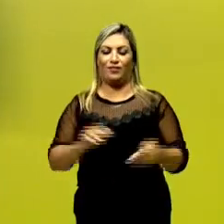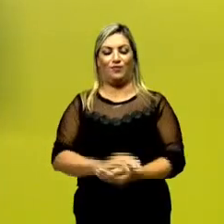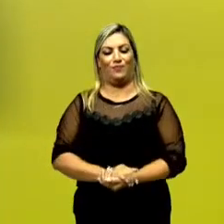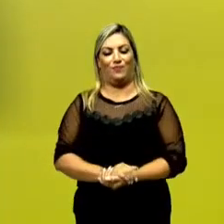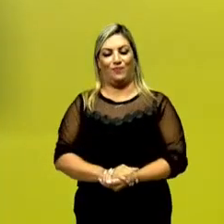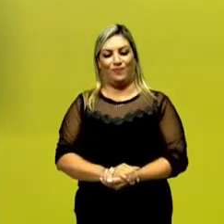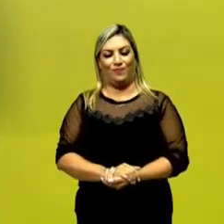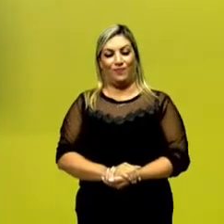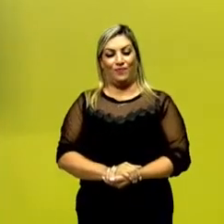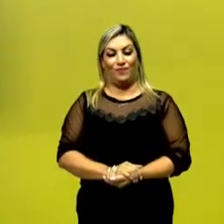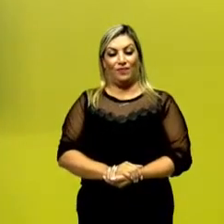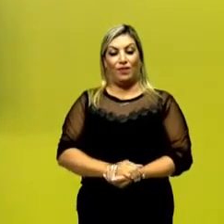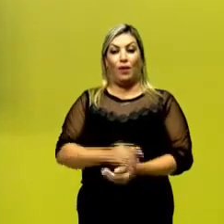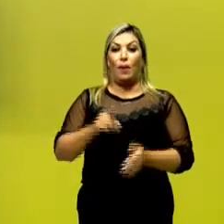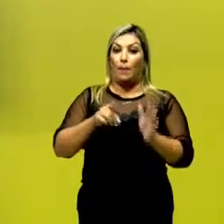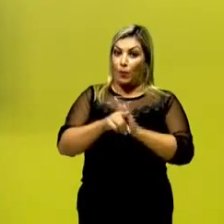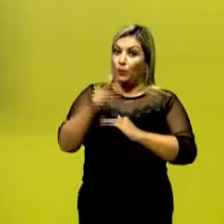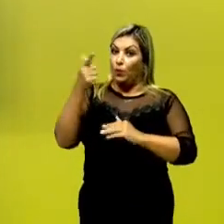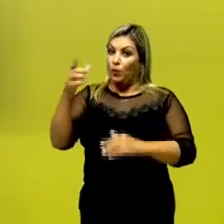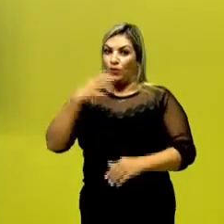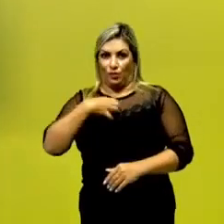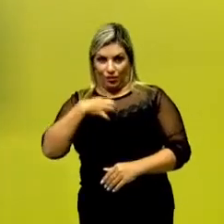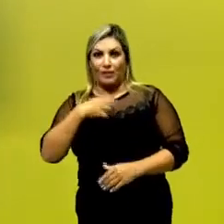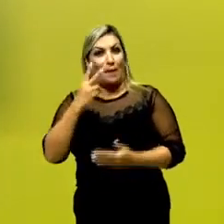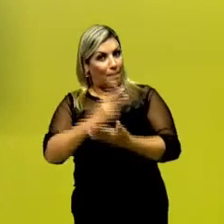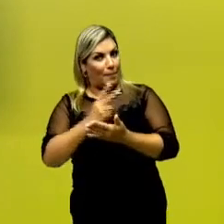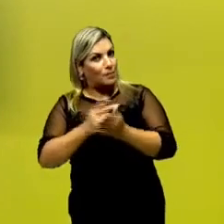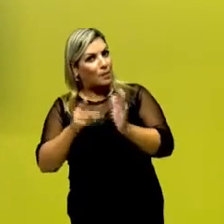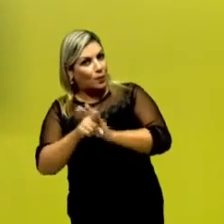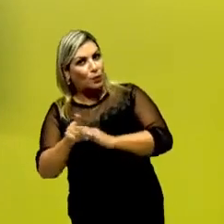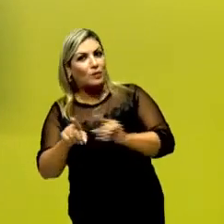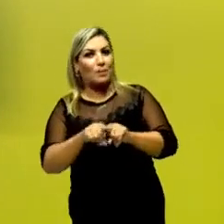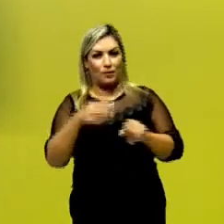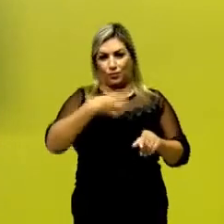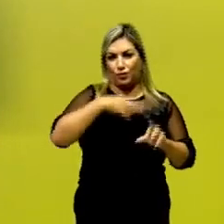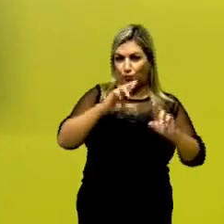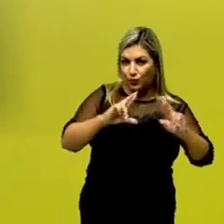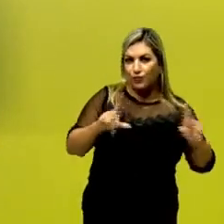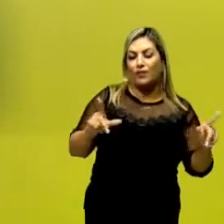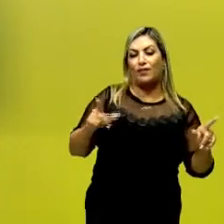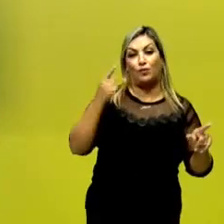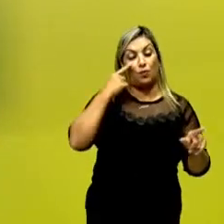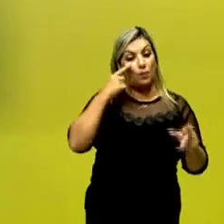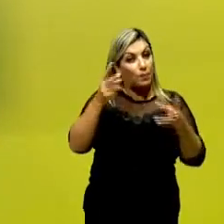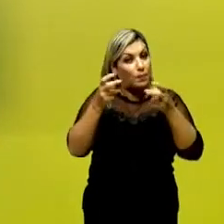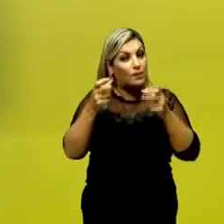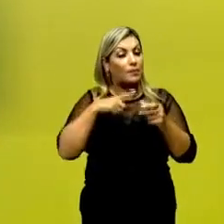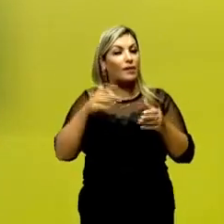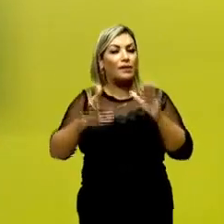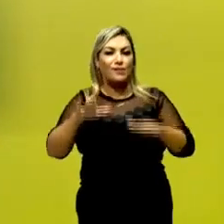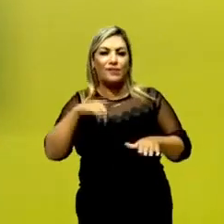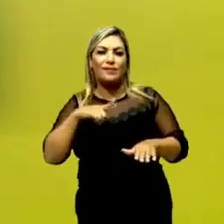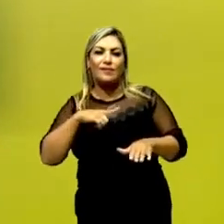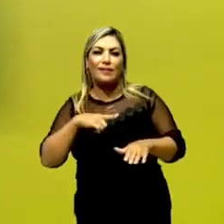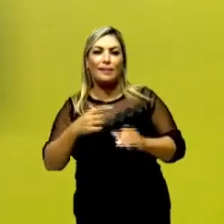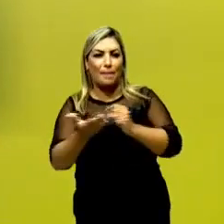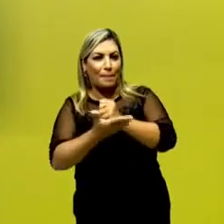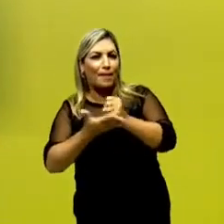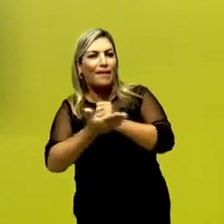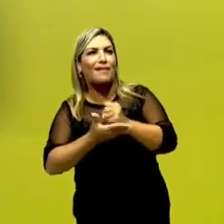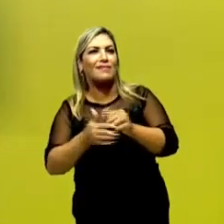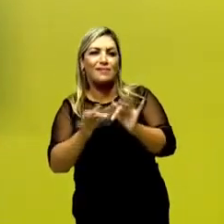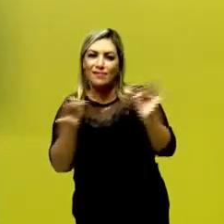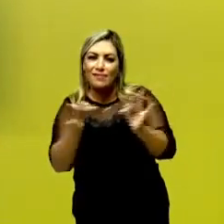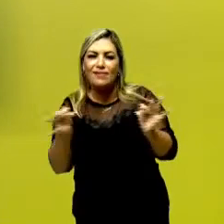Olha, a mesma questão, só que de um formato diferente, já para vocês terem noção de que às vezes uma questão ela pode ser básica,